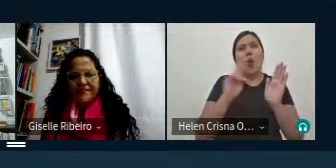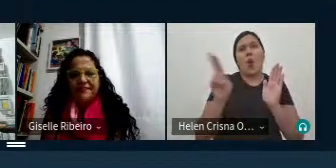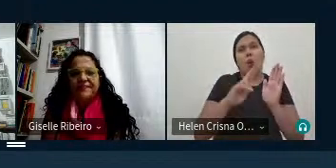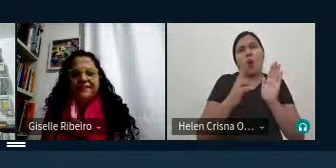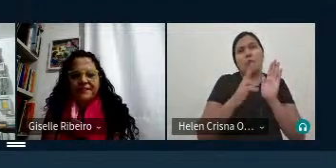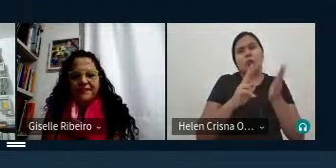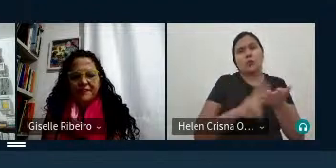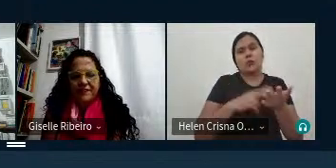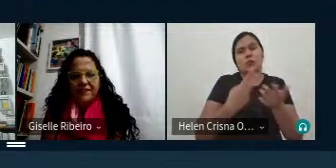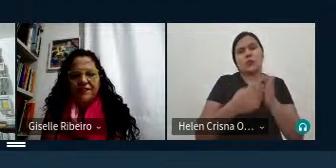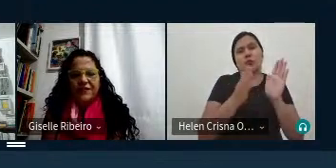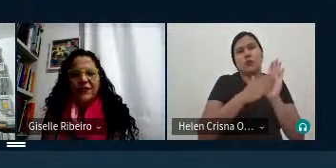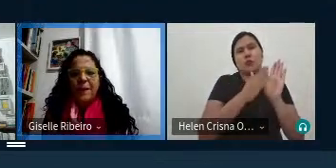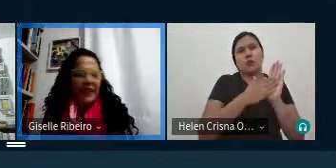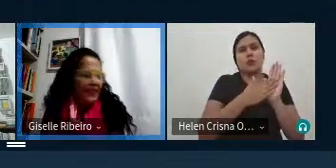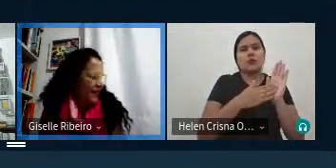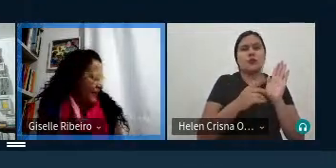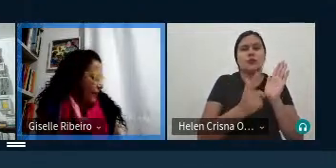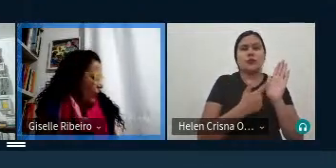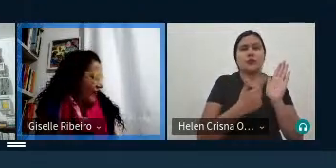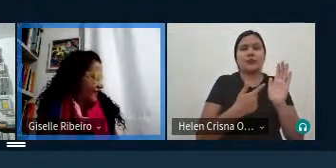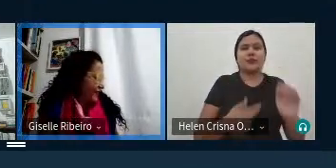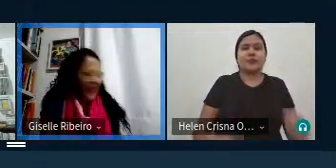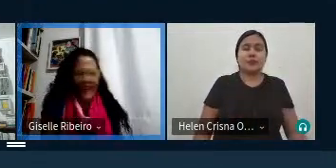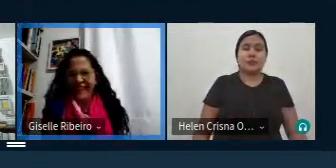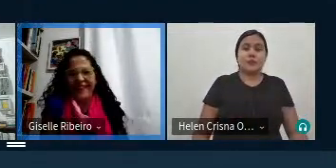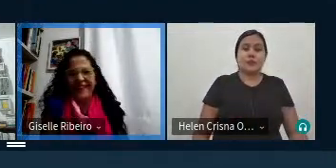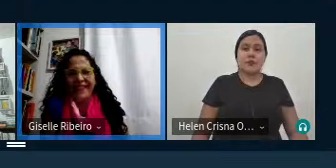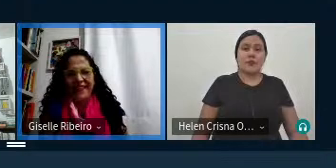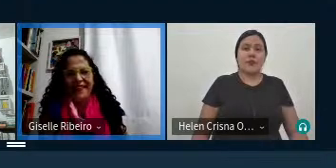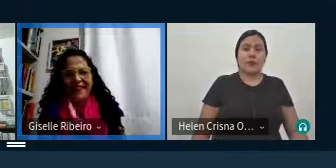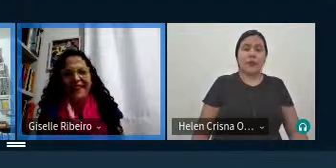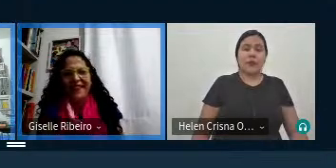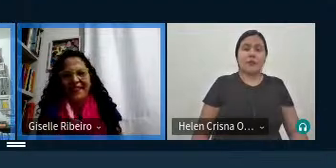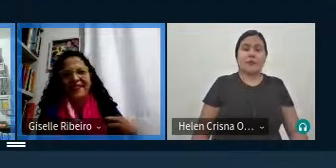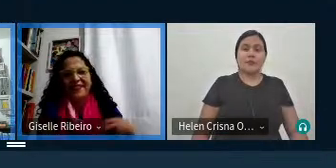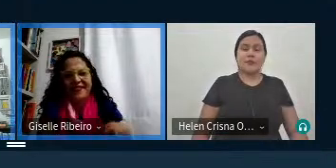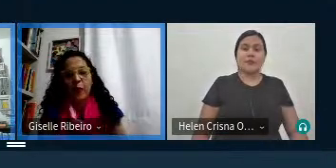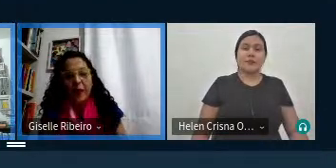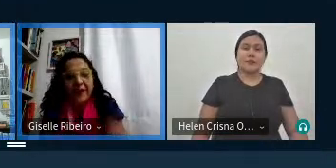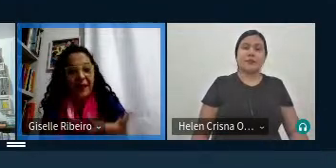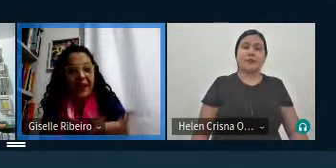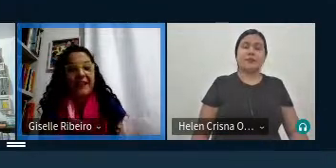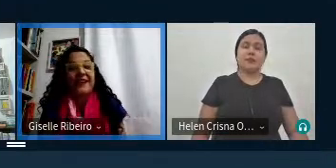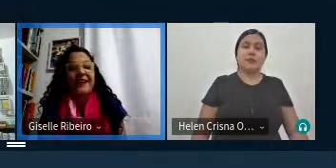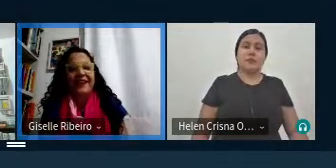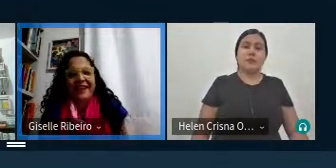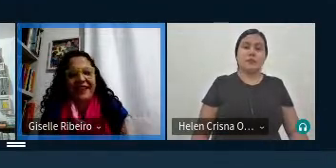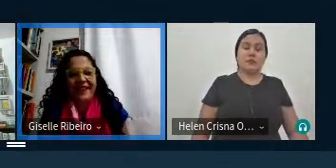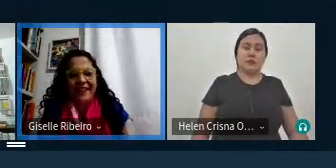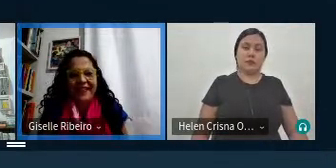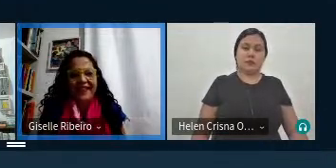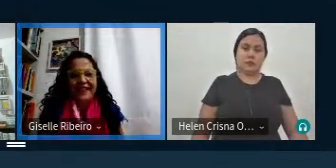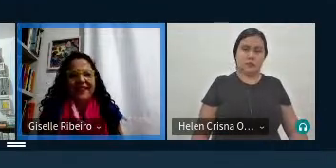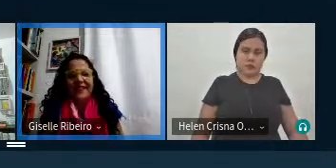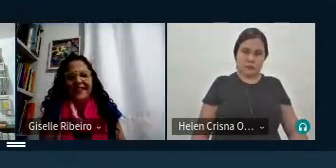raramente muito muito raro só aparece na catalogação né exato quando aparece